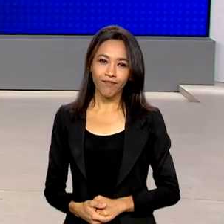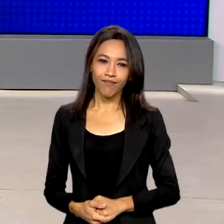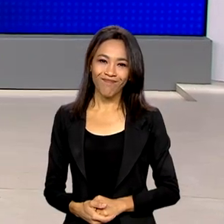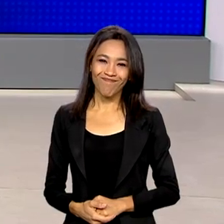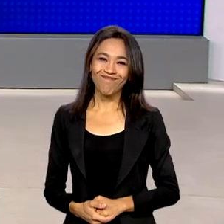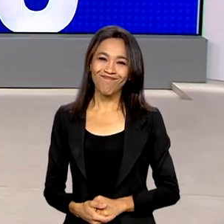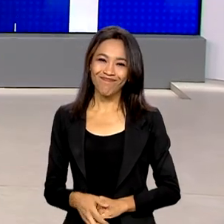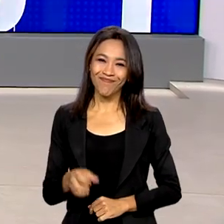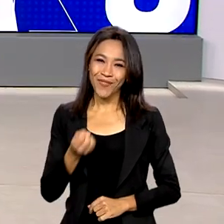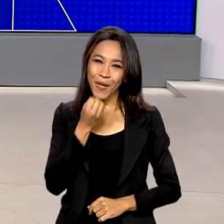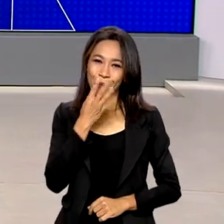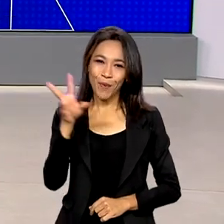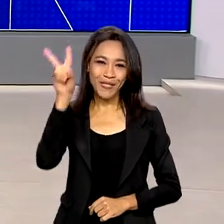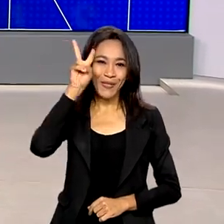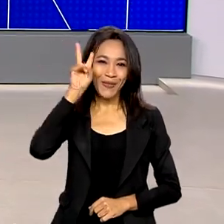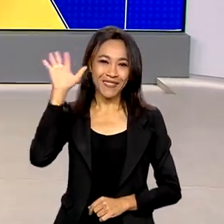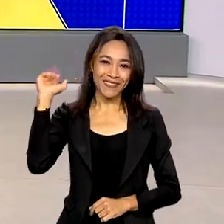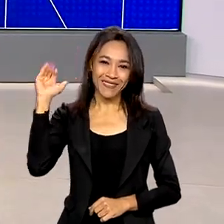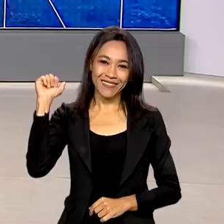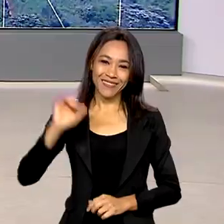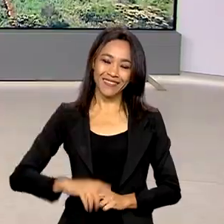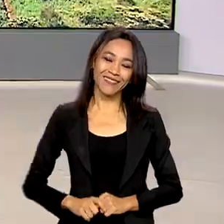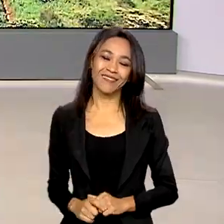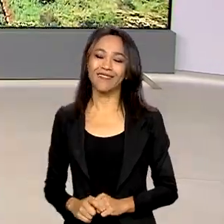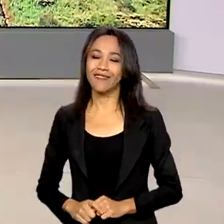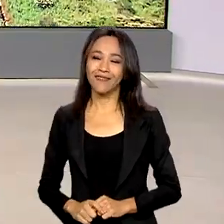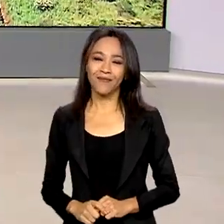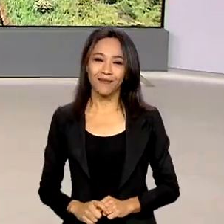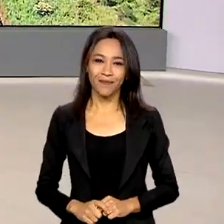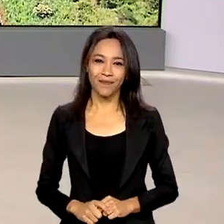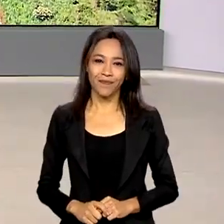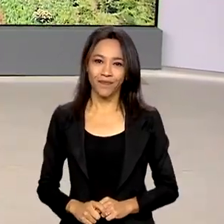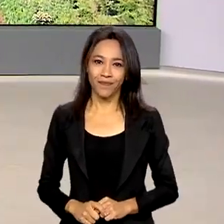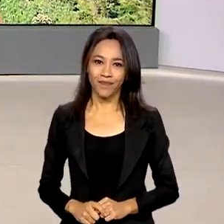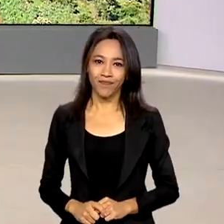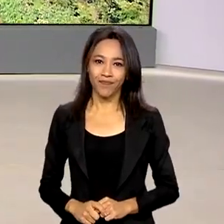Uma boa segunda-feira para você. Tchau. Tchau.